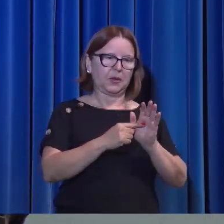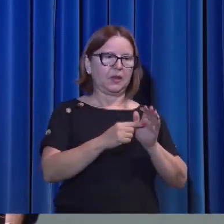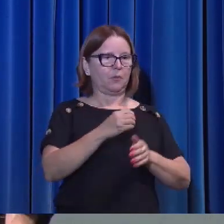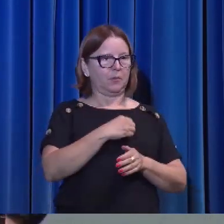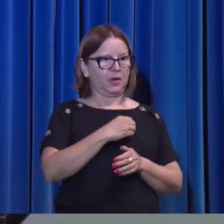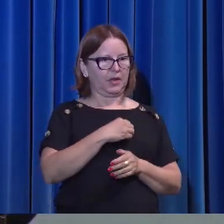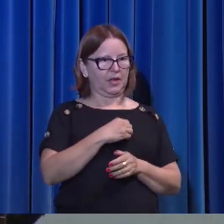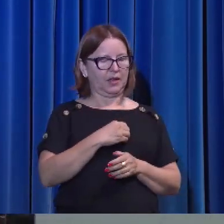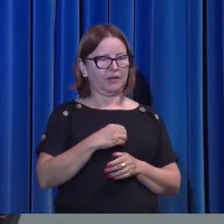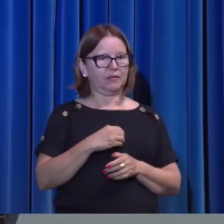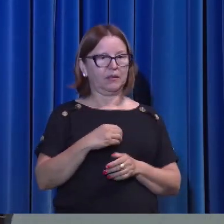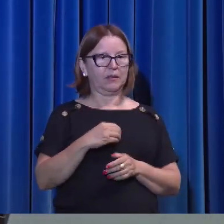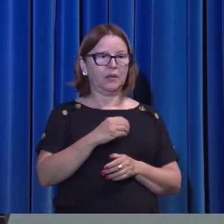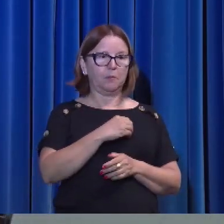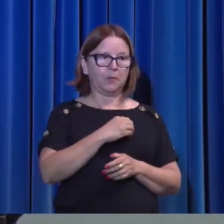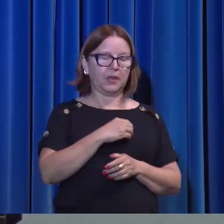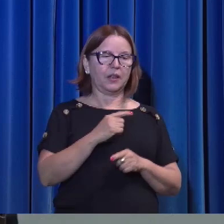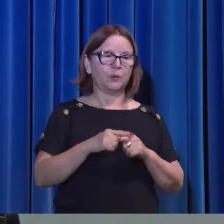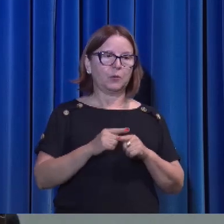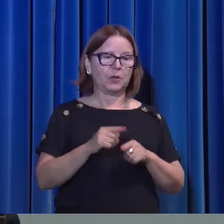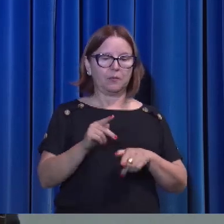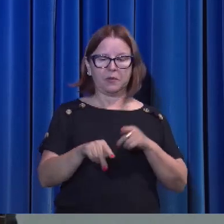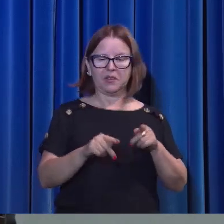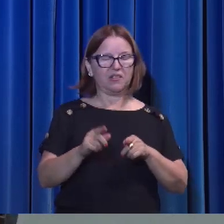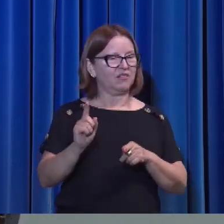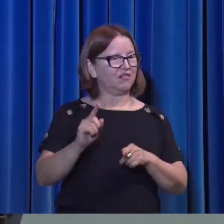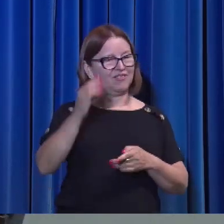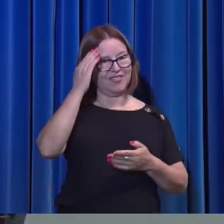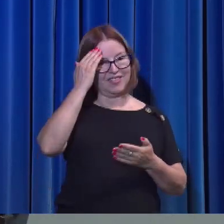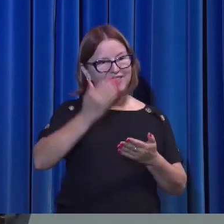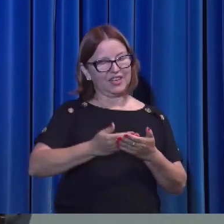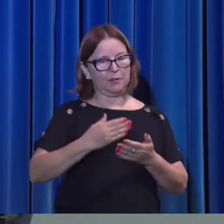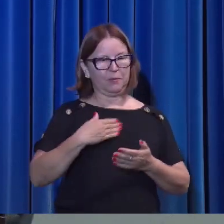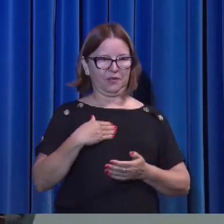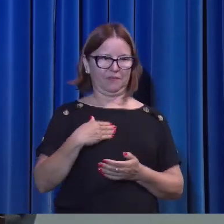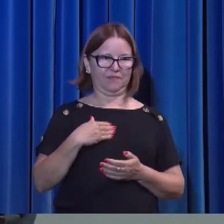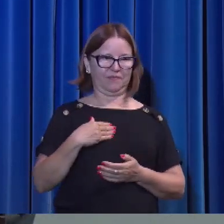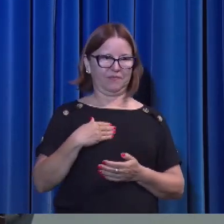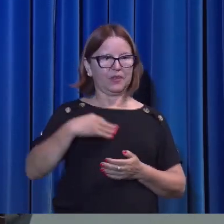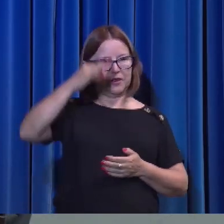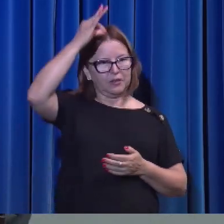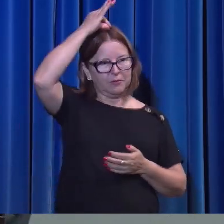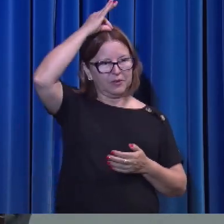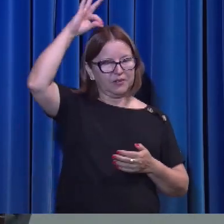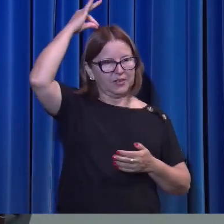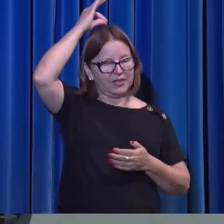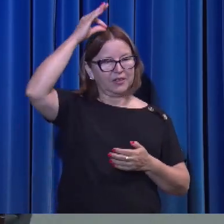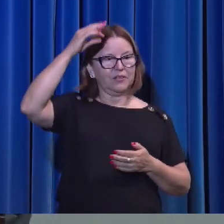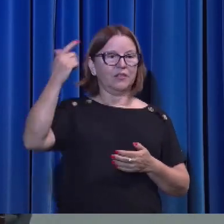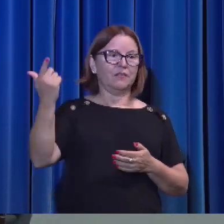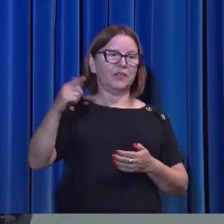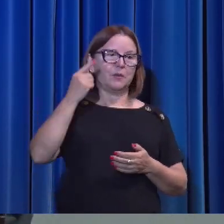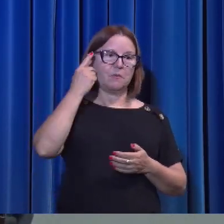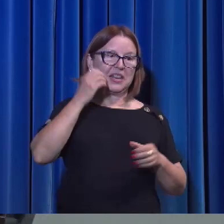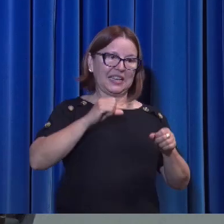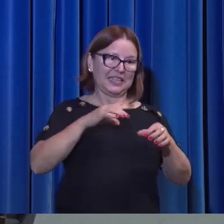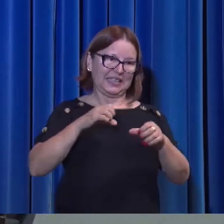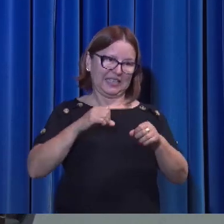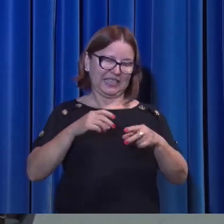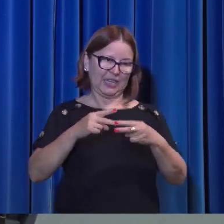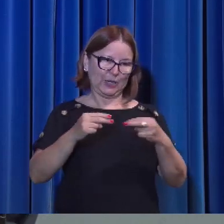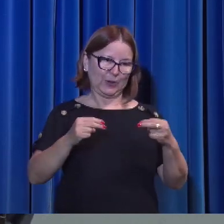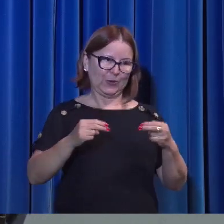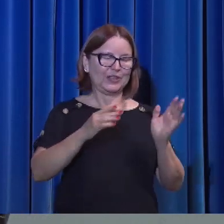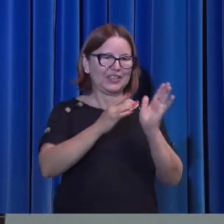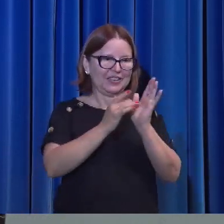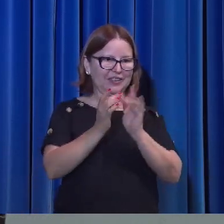com esse objetivo, ele vem para ensinar todas as coisas que o Senhor disse. Ele fez isso antes por meio